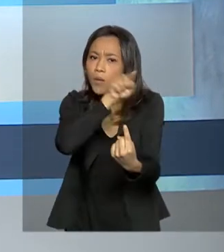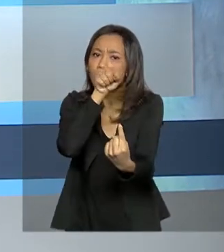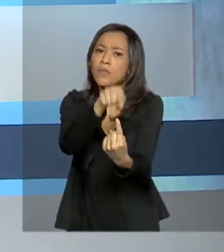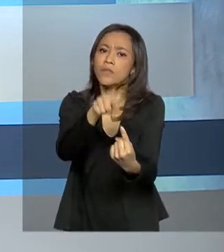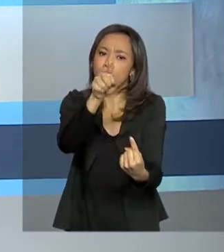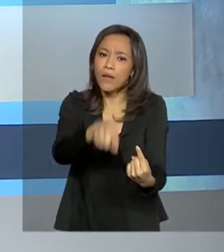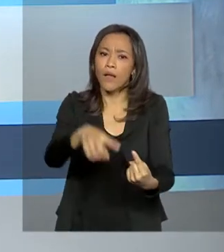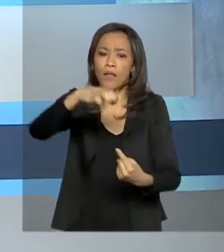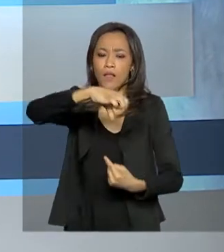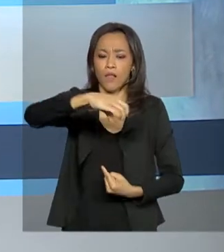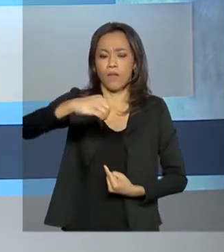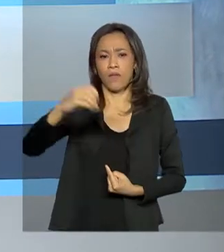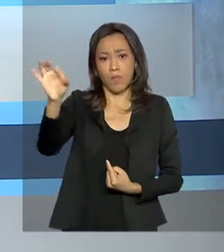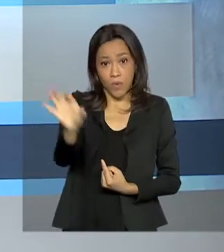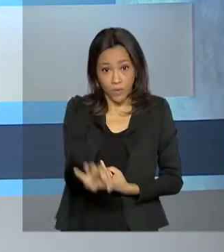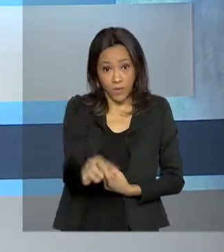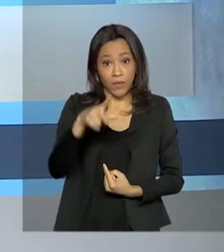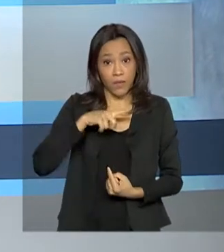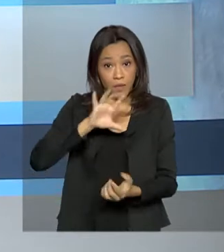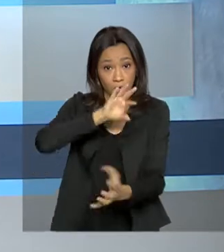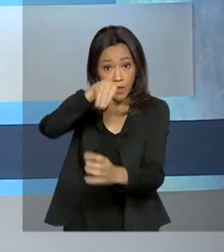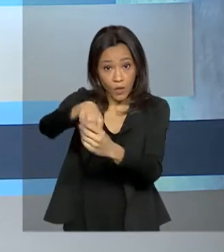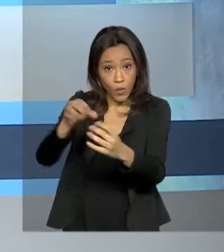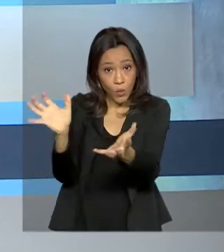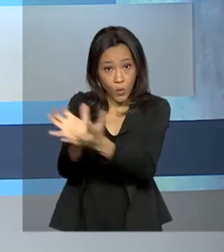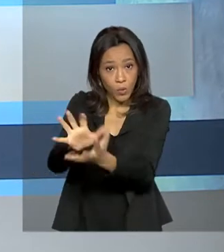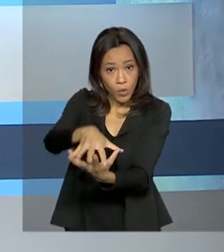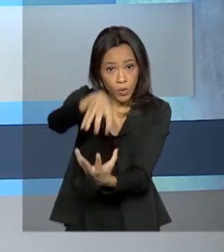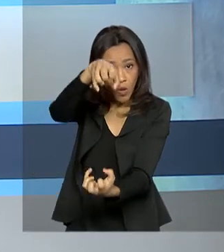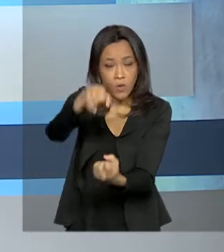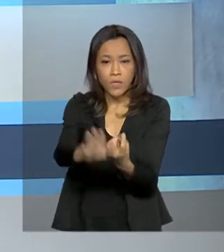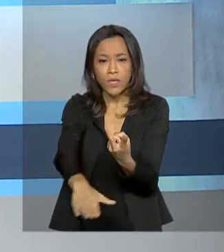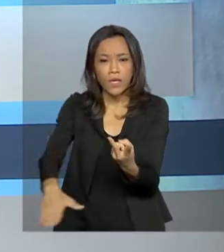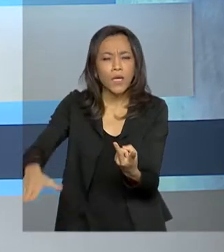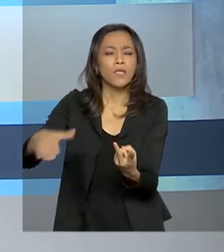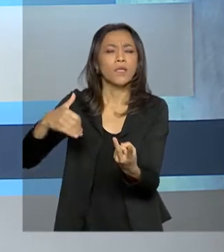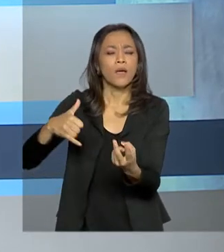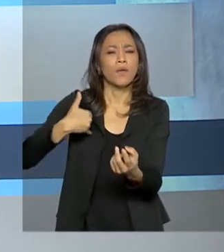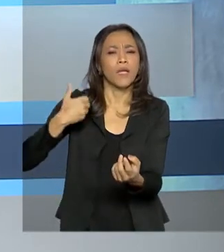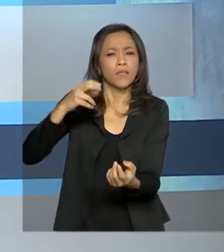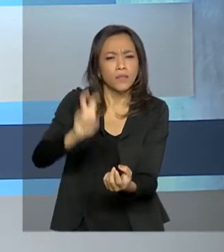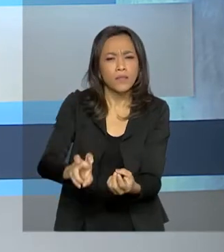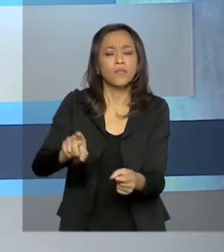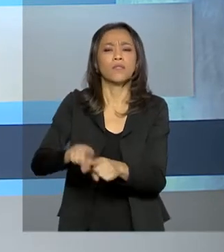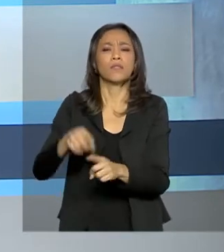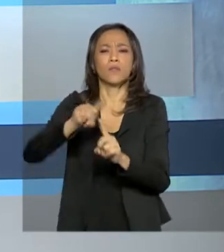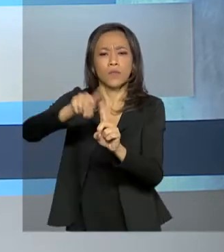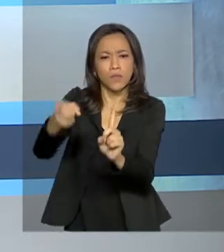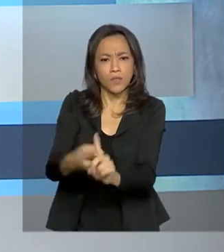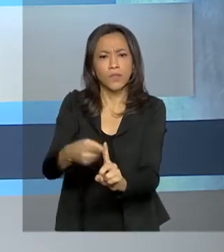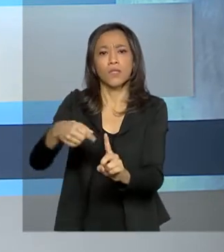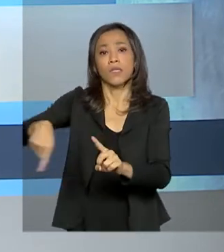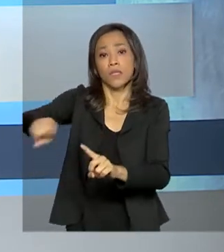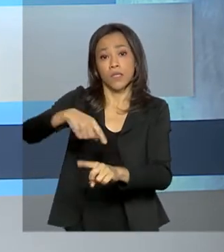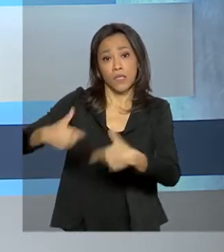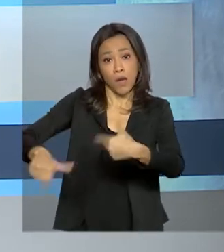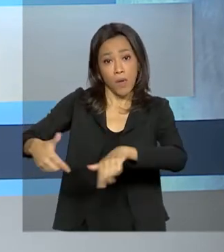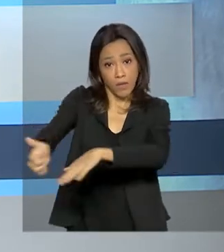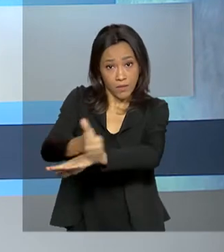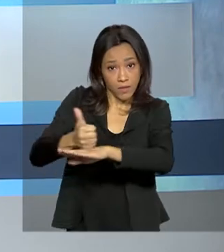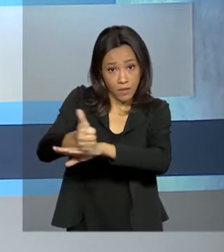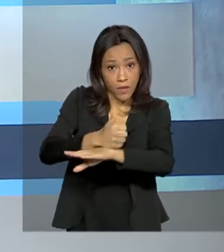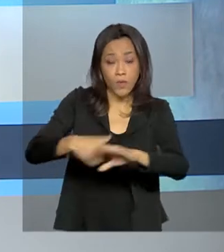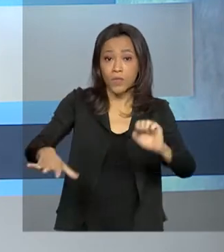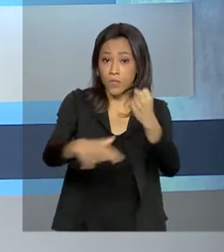% do público que inclui idosos, gestantes, crianças até 5 anos, trabalhadores das áreas de saúde e de segurança.